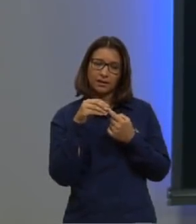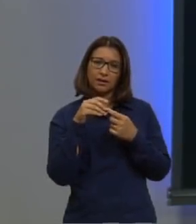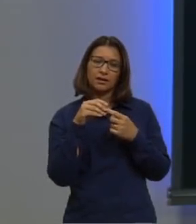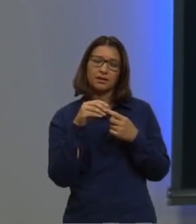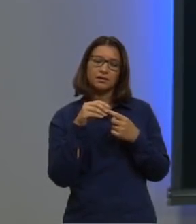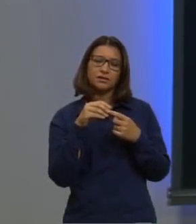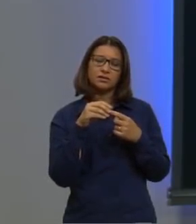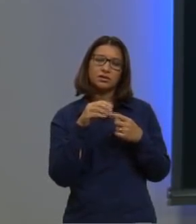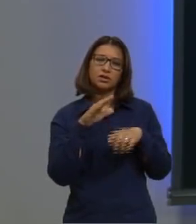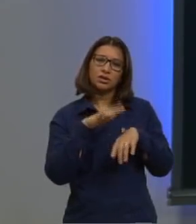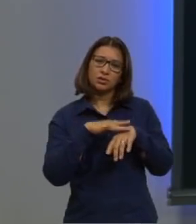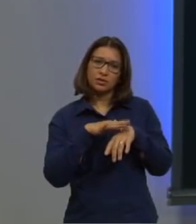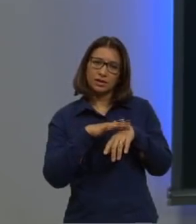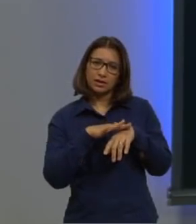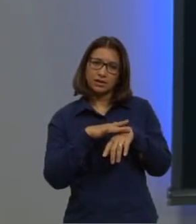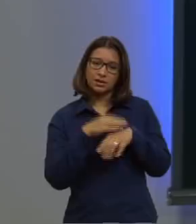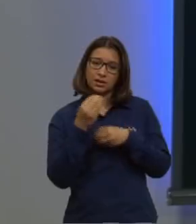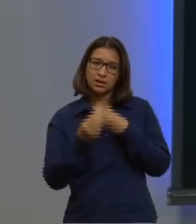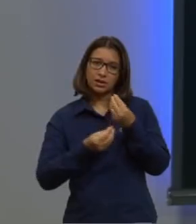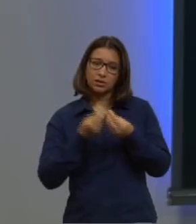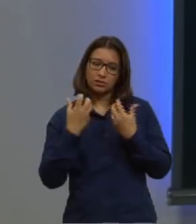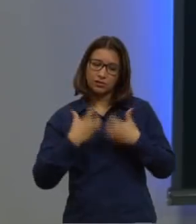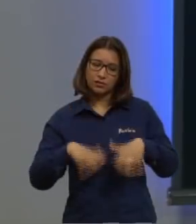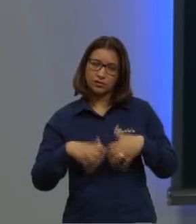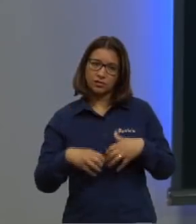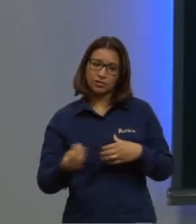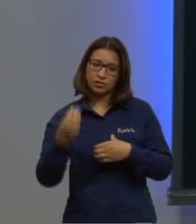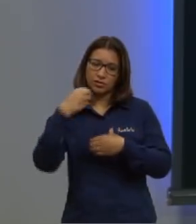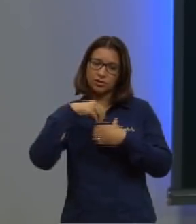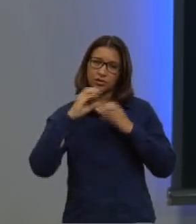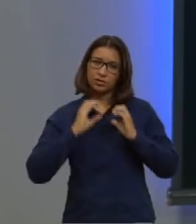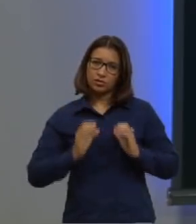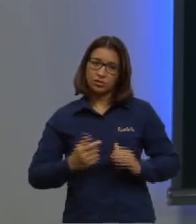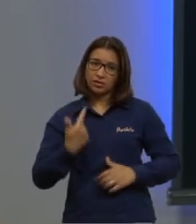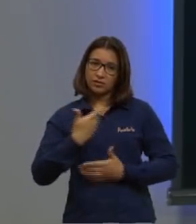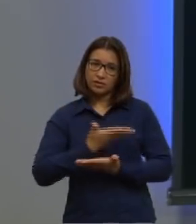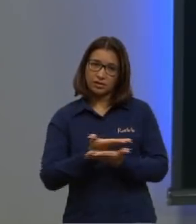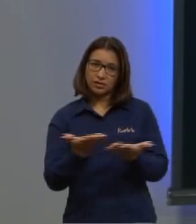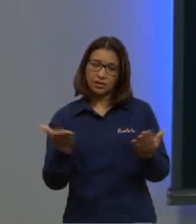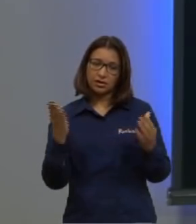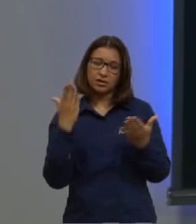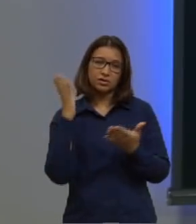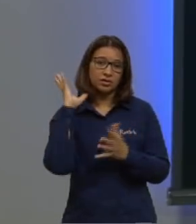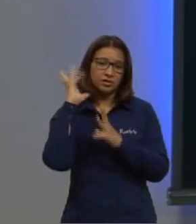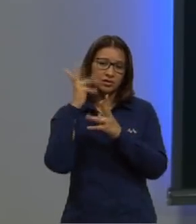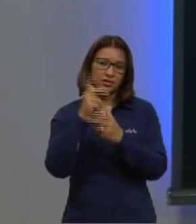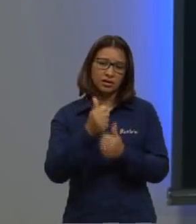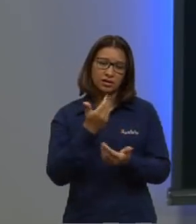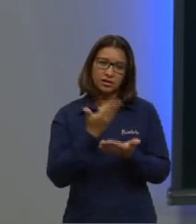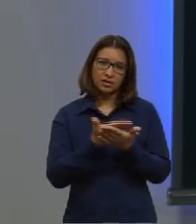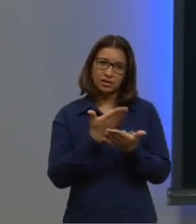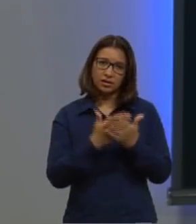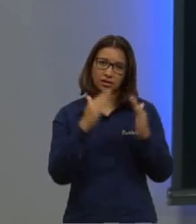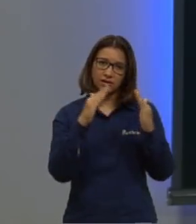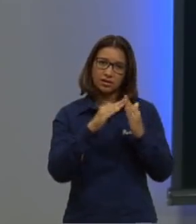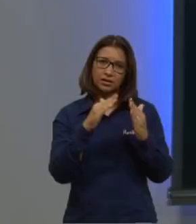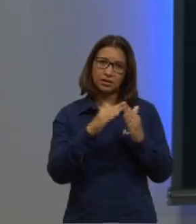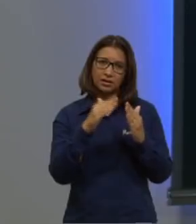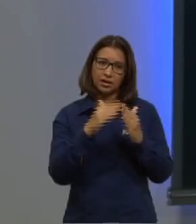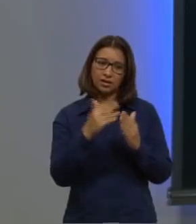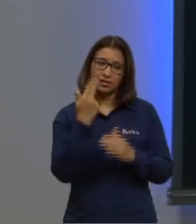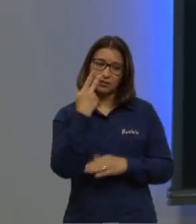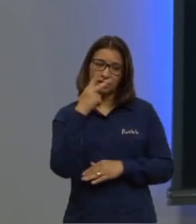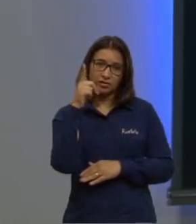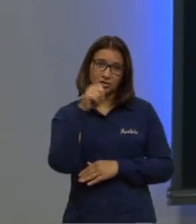e as funções do nosso organismo, ficando aqui de tema de casa para vocês revisarem melhor e estudarem melhor. Eu já